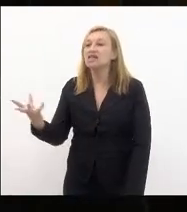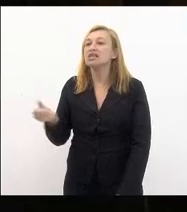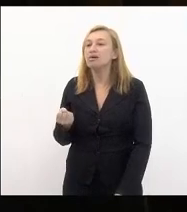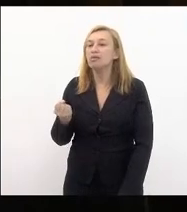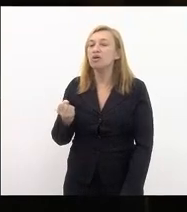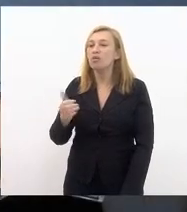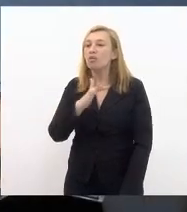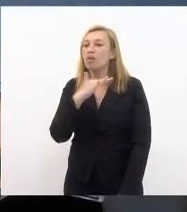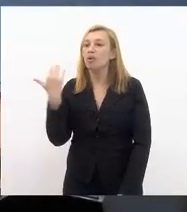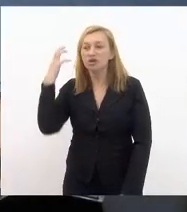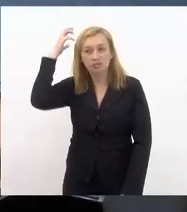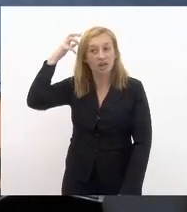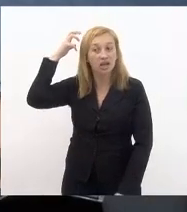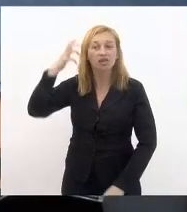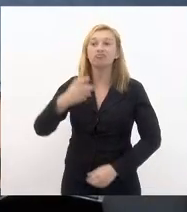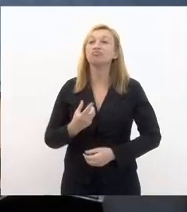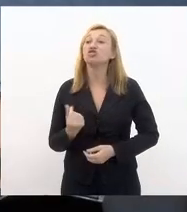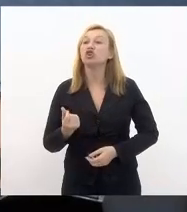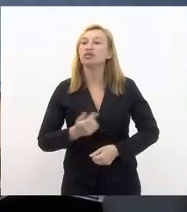Marielle muito obrigado senhora presidente